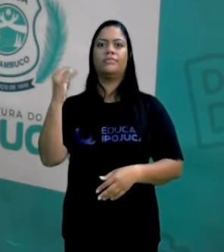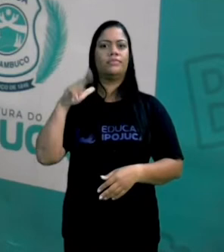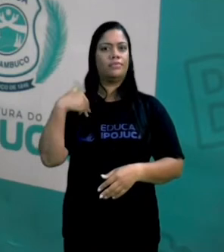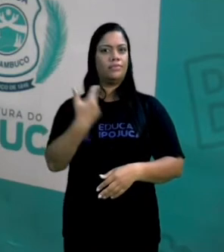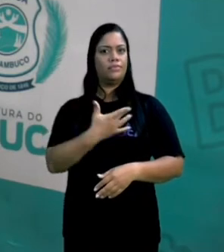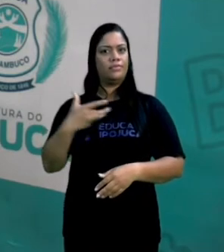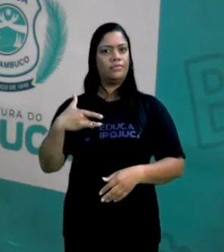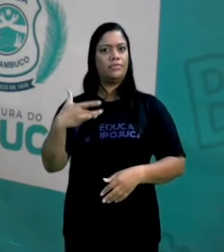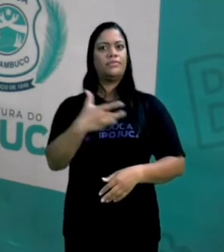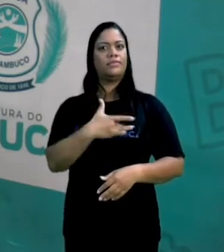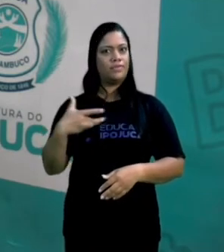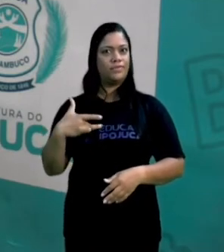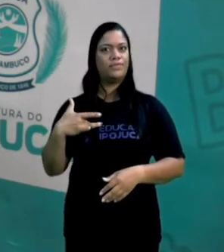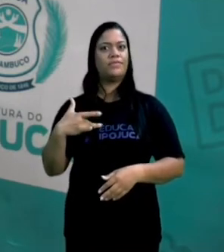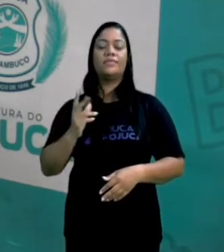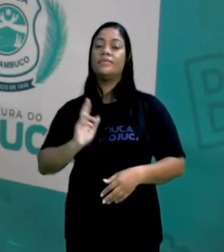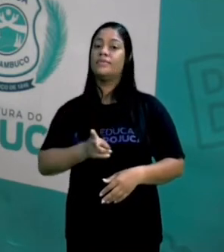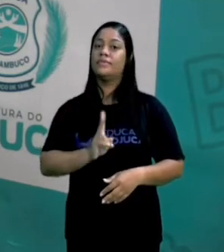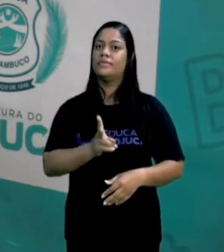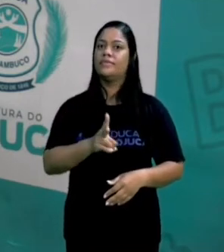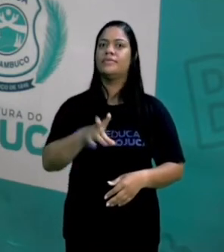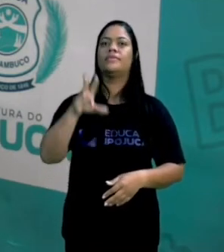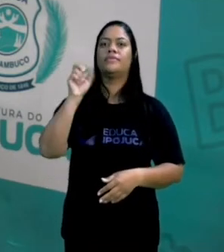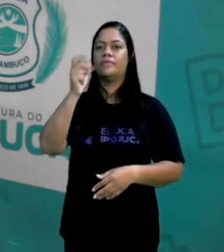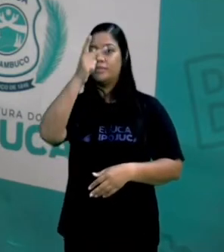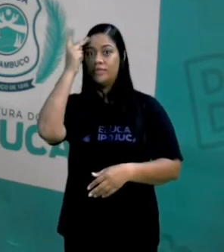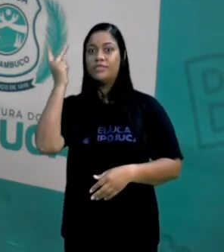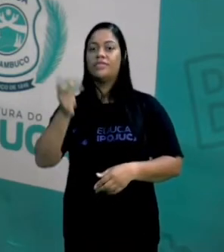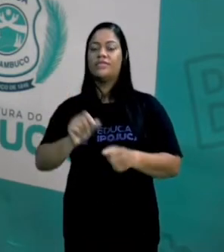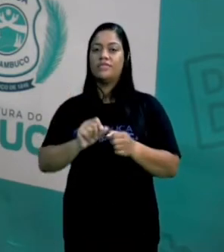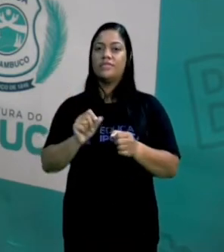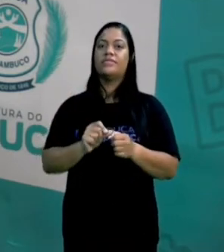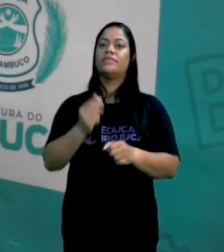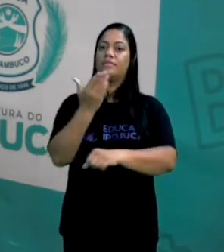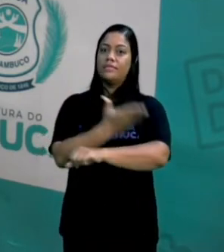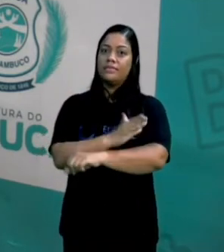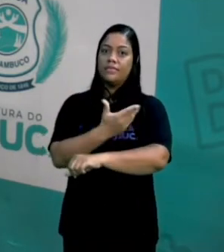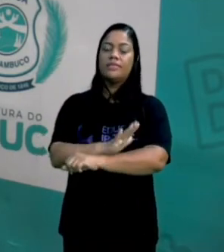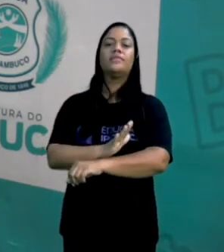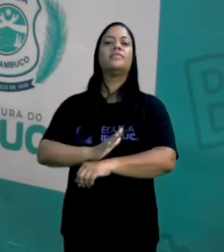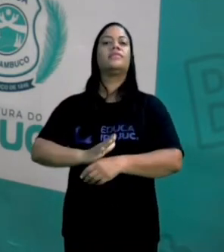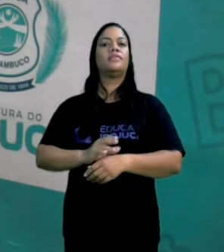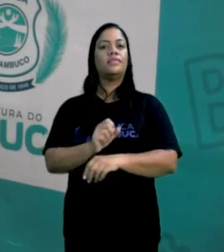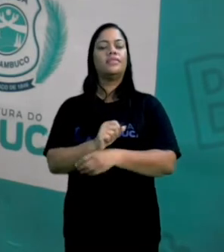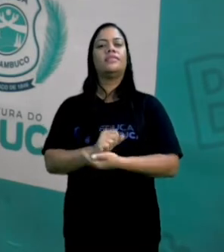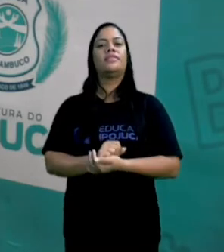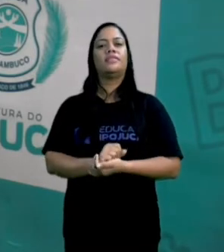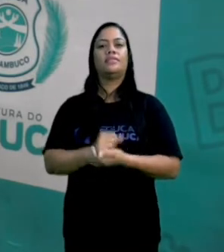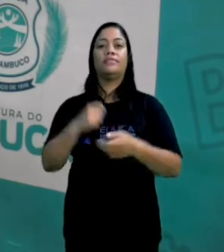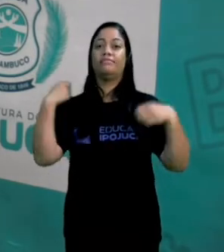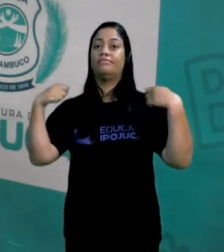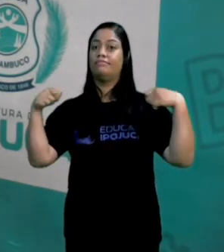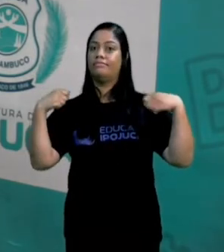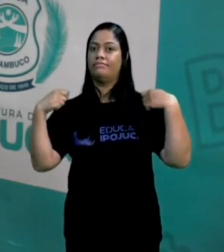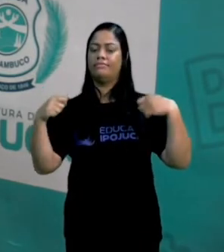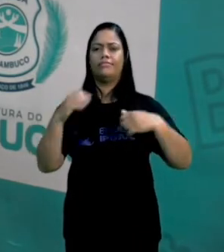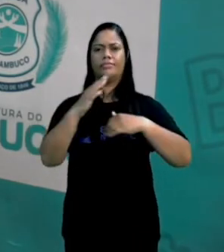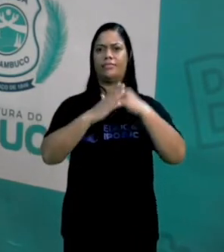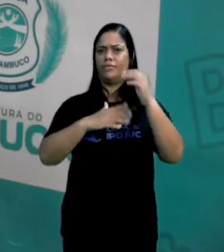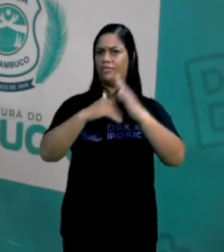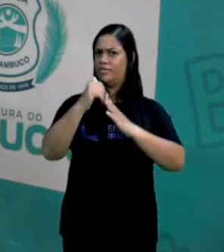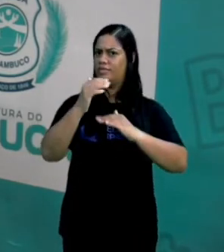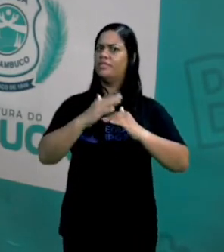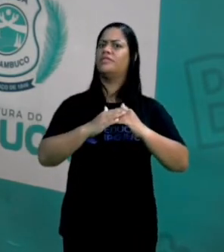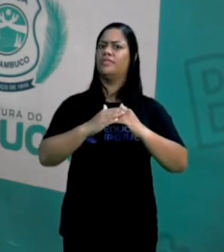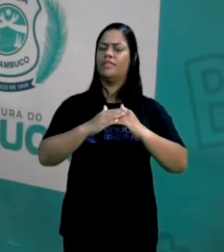nossa saúde, ou seja, estamos sempre ouvindo alguém falar, faça exercício, alguém buscando nos estimular, seja um profissional da